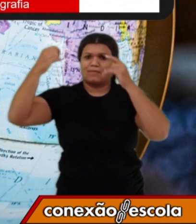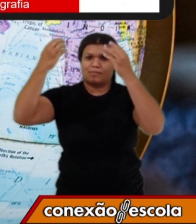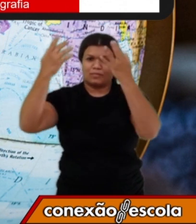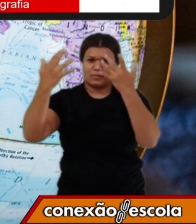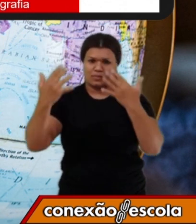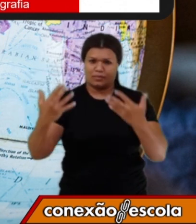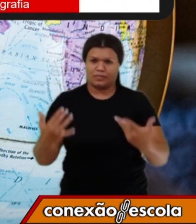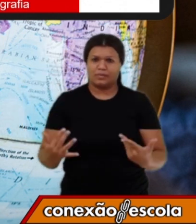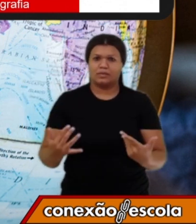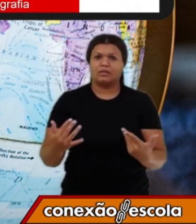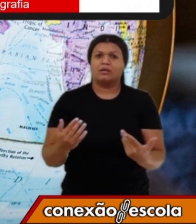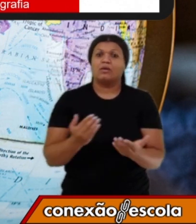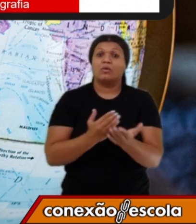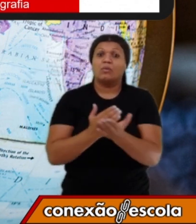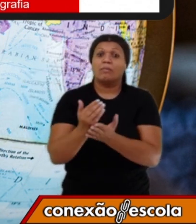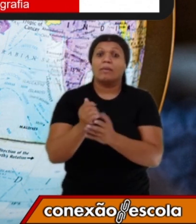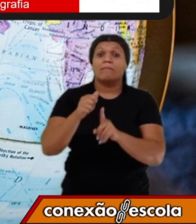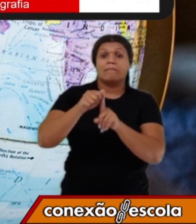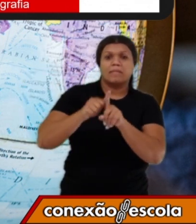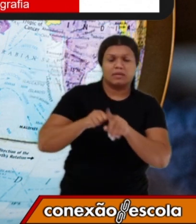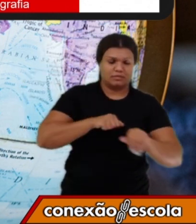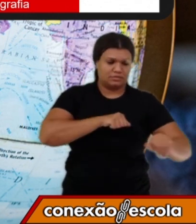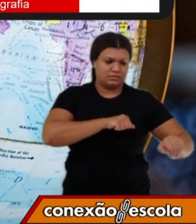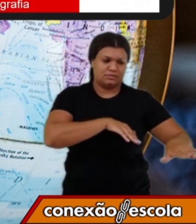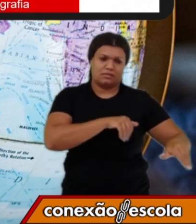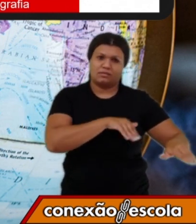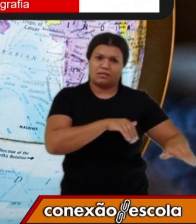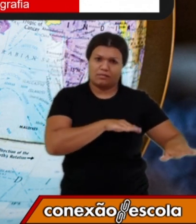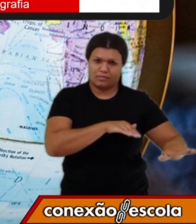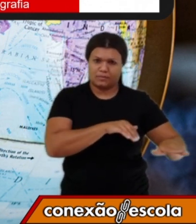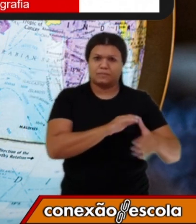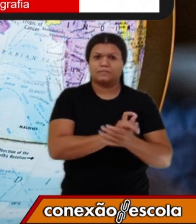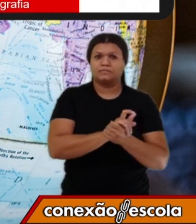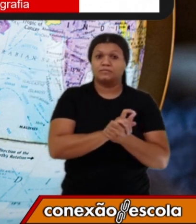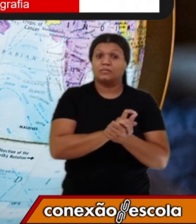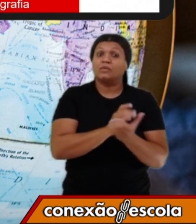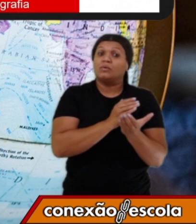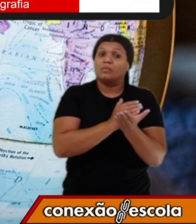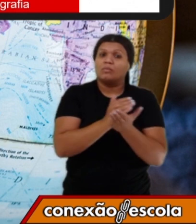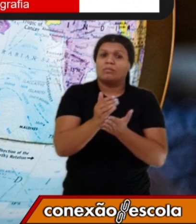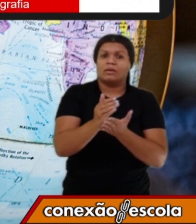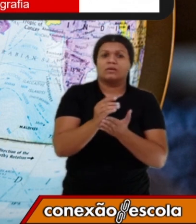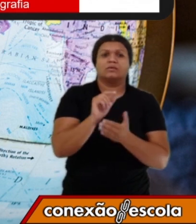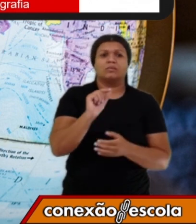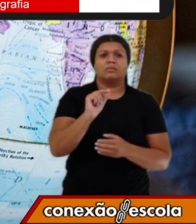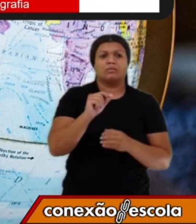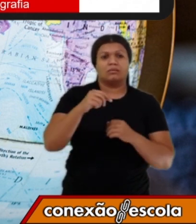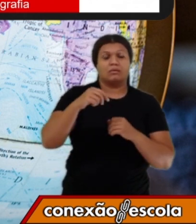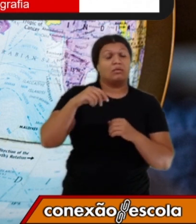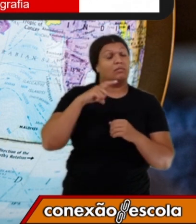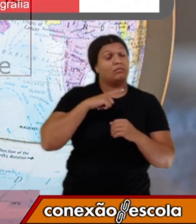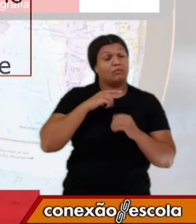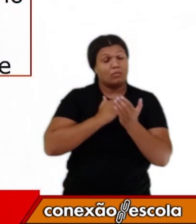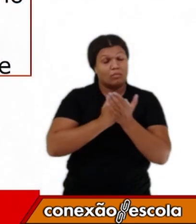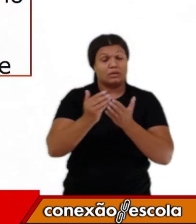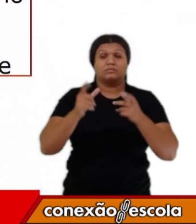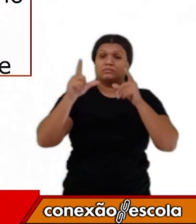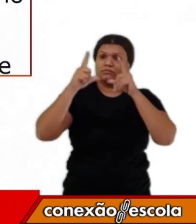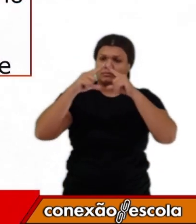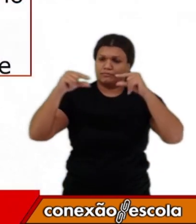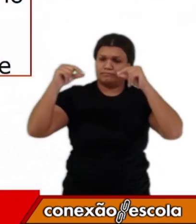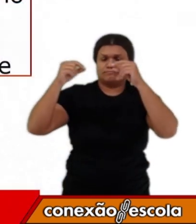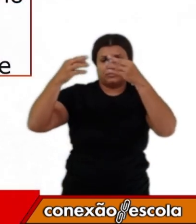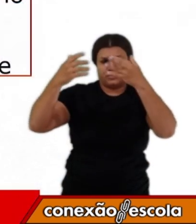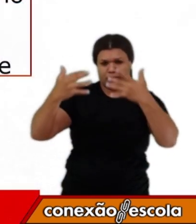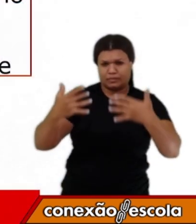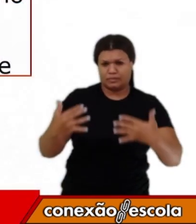no mês de setembro. Já no mês de março, marcam o início do outono no hemisfério sul e da